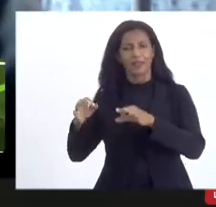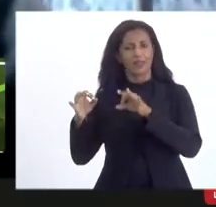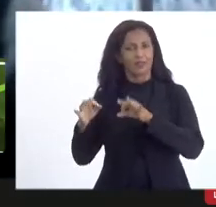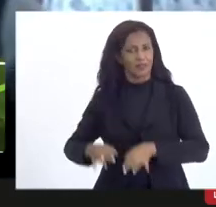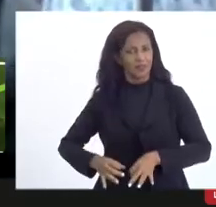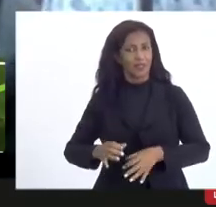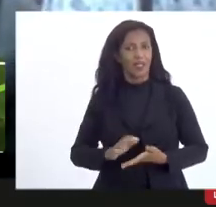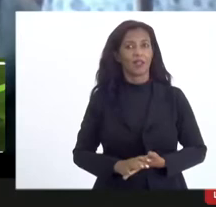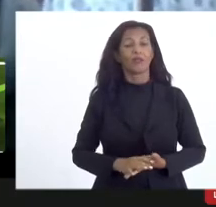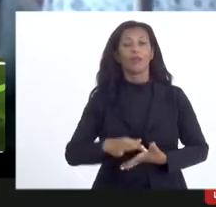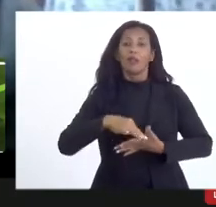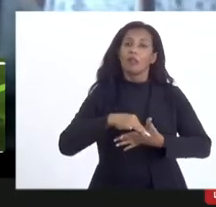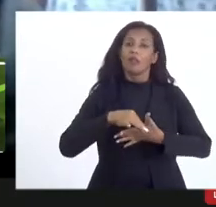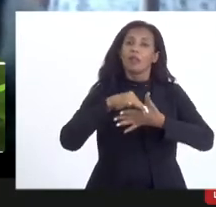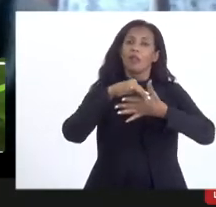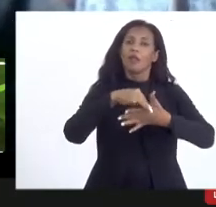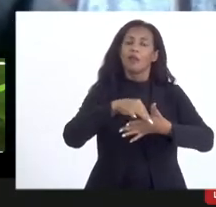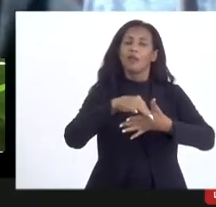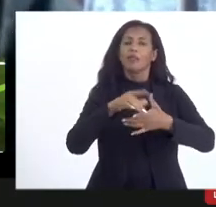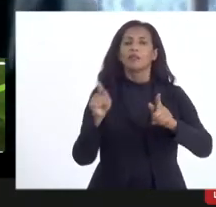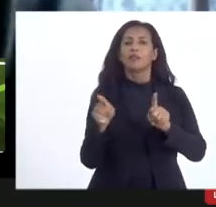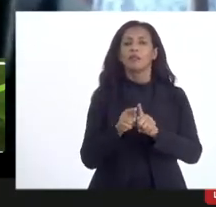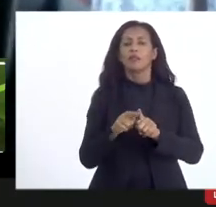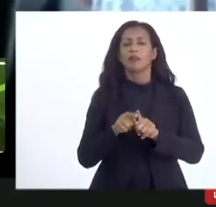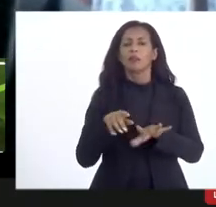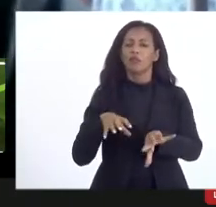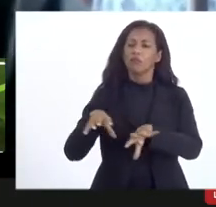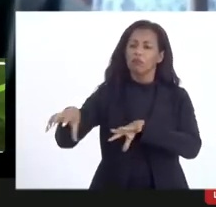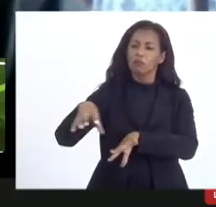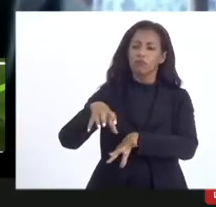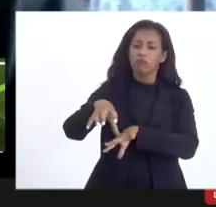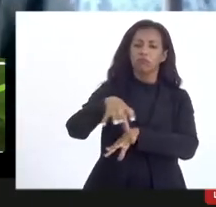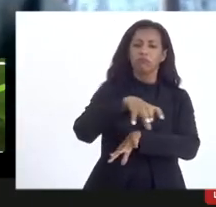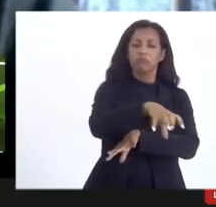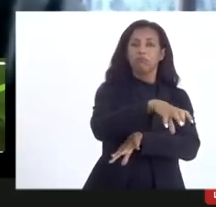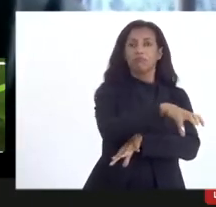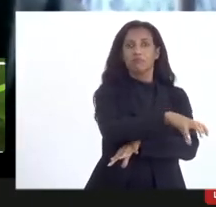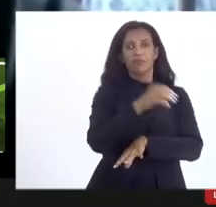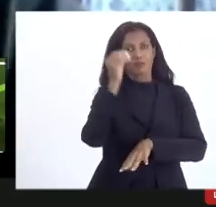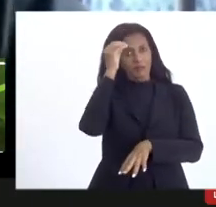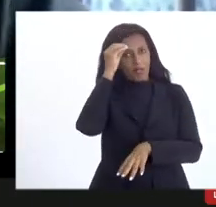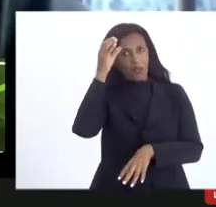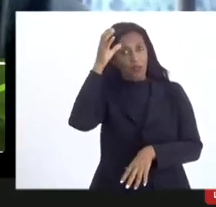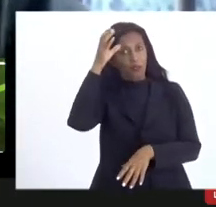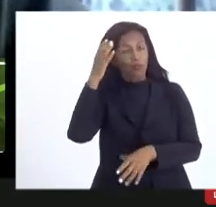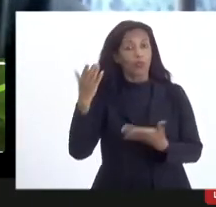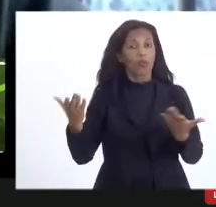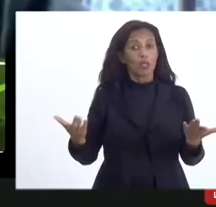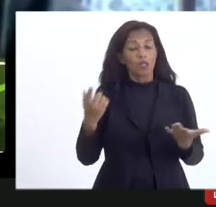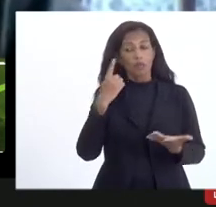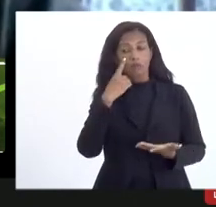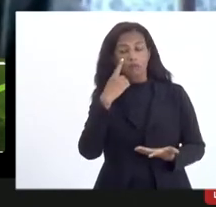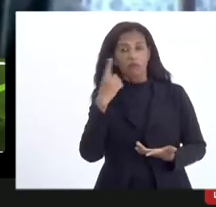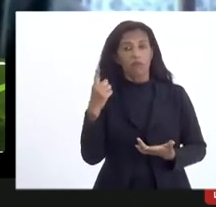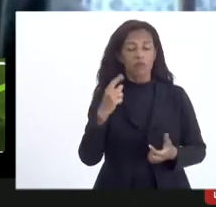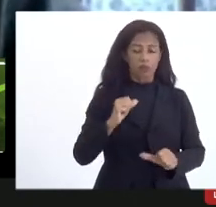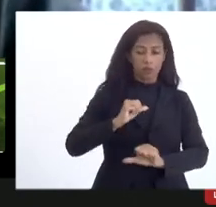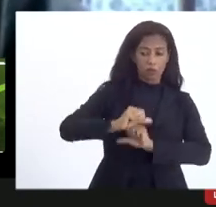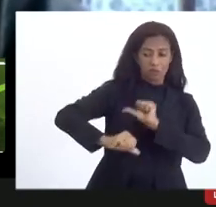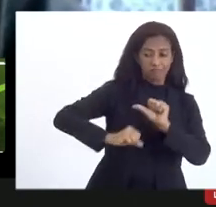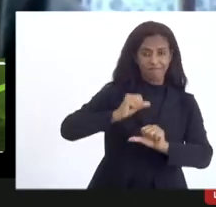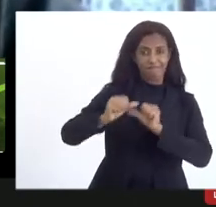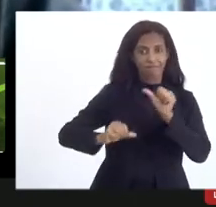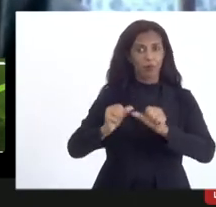representantes dos produtores de várias áreas da cultura e estão vendo que isso virou um